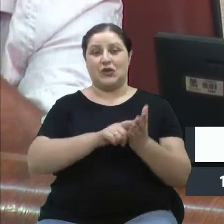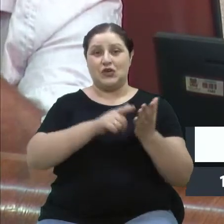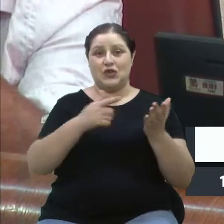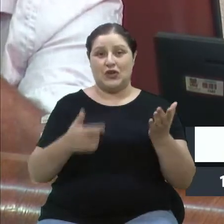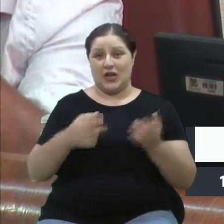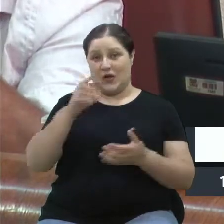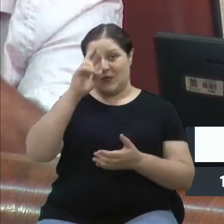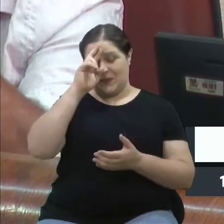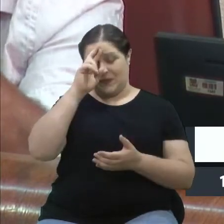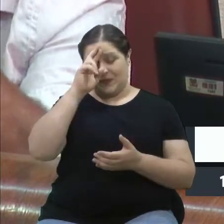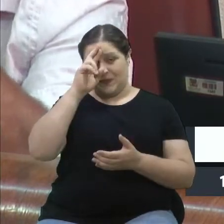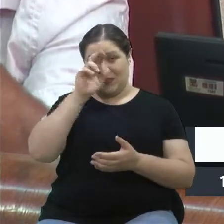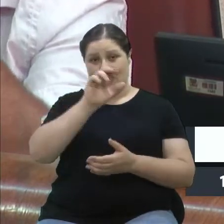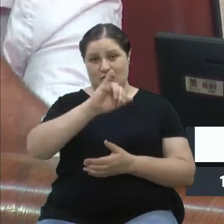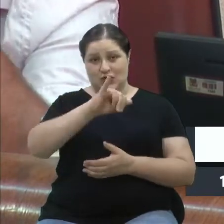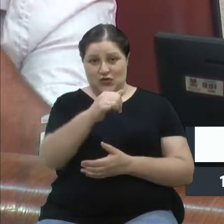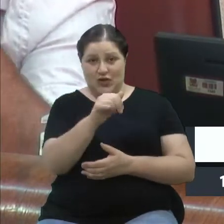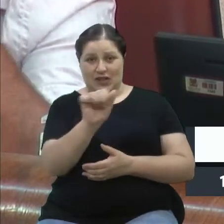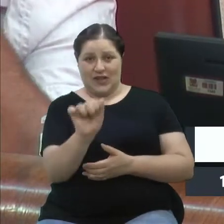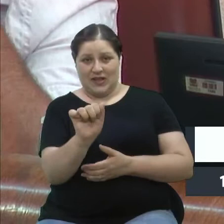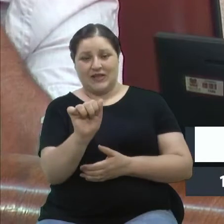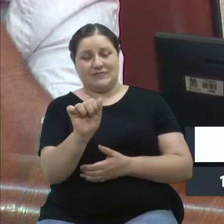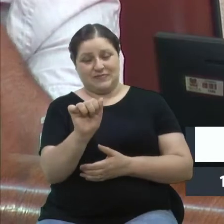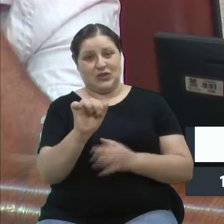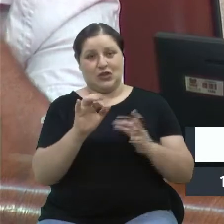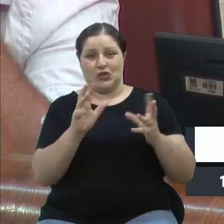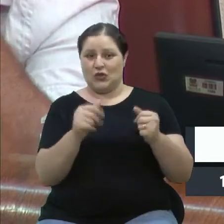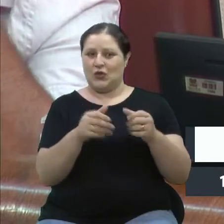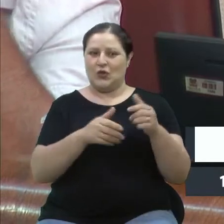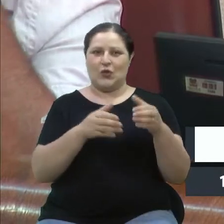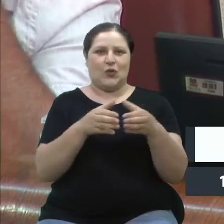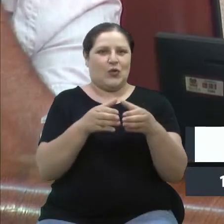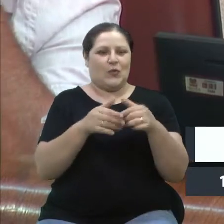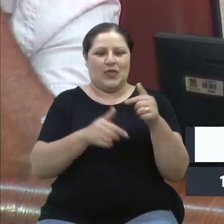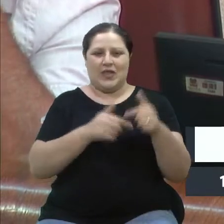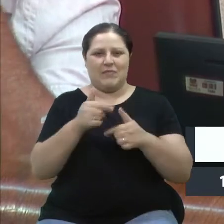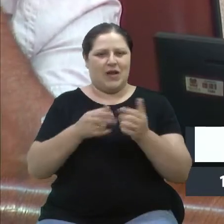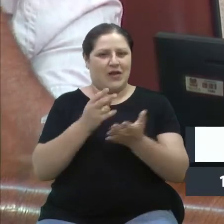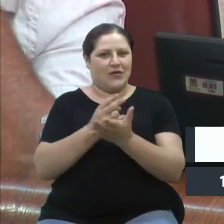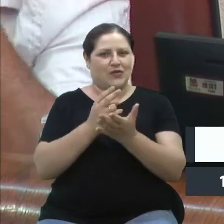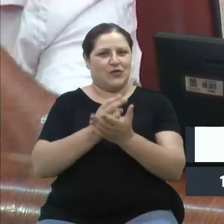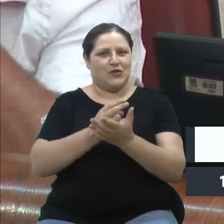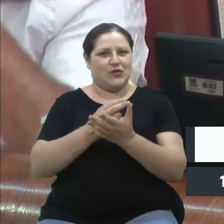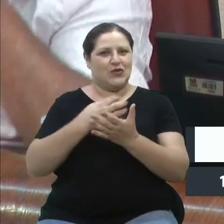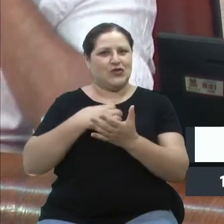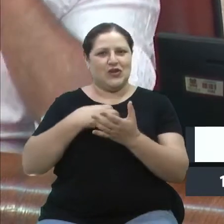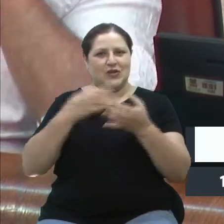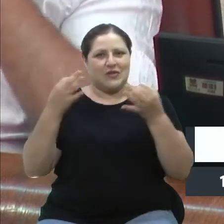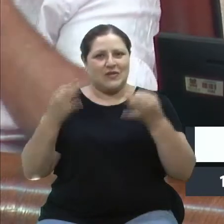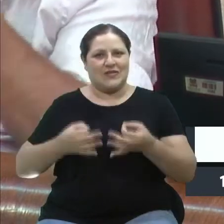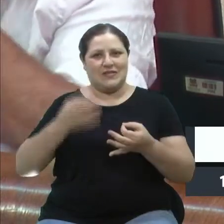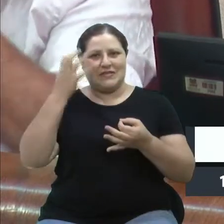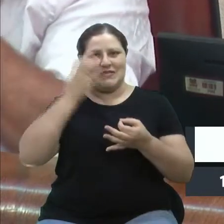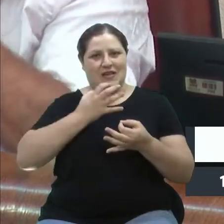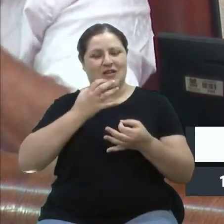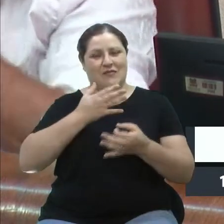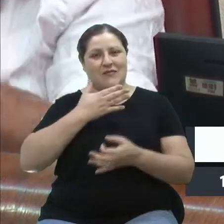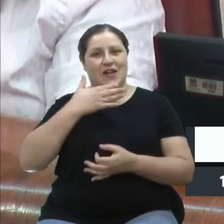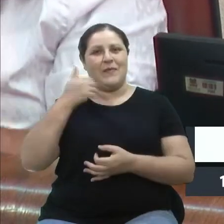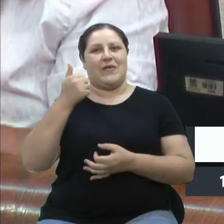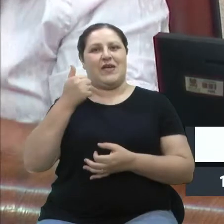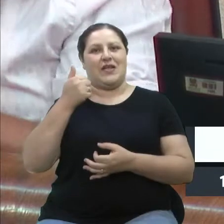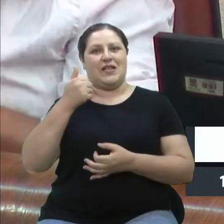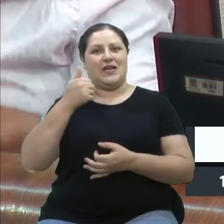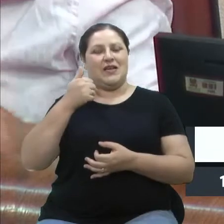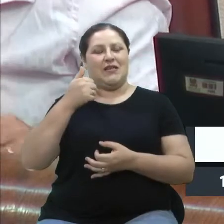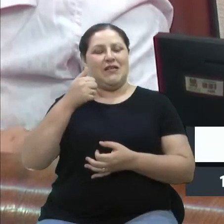a toda a equipe, né? E continuo trabalhando desse jeito sério, que vale a pena a gente ouvir o Jornal do Almoço, assistir também o